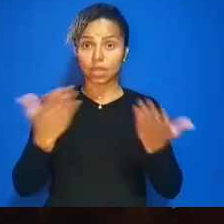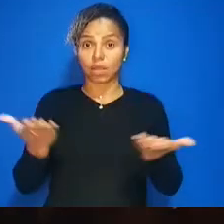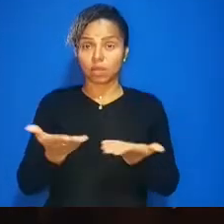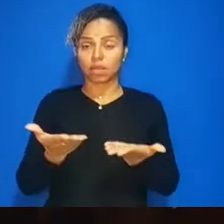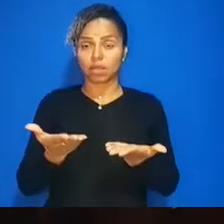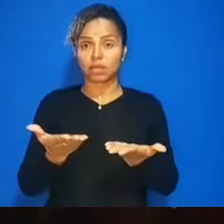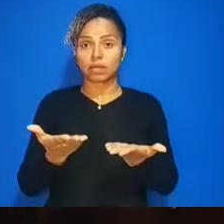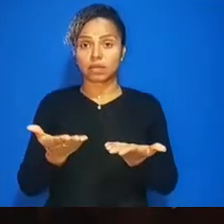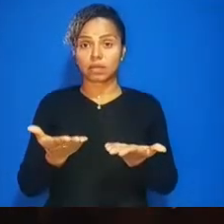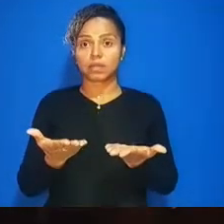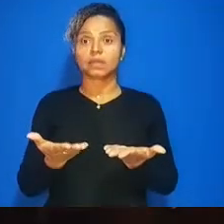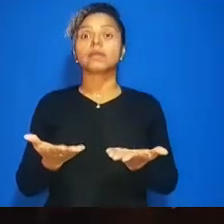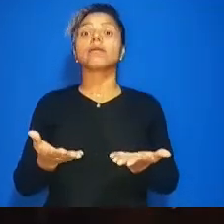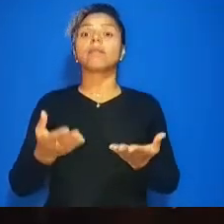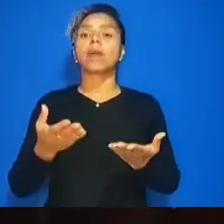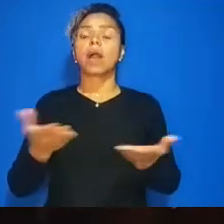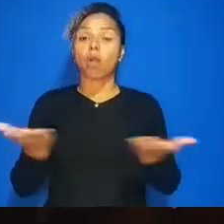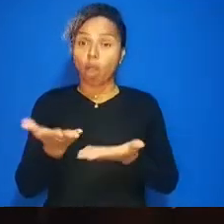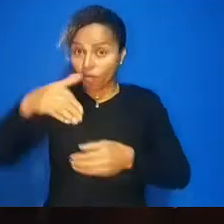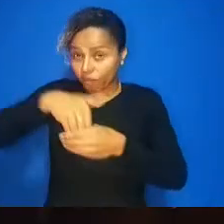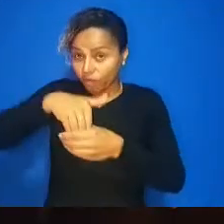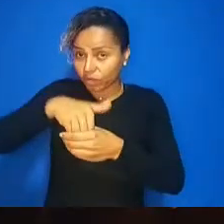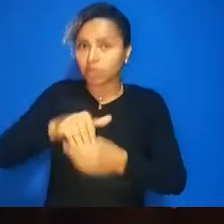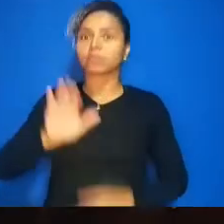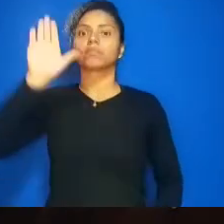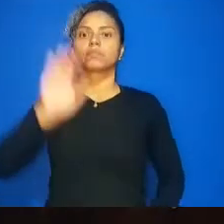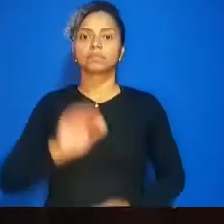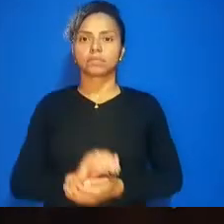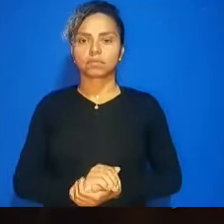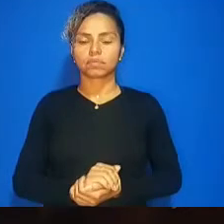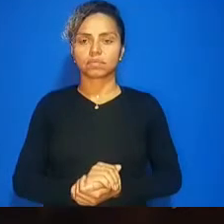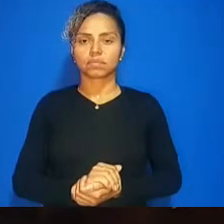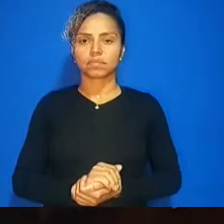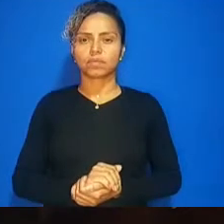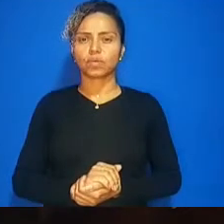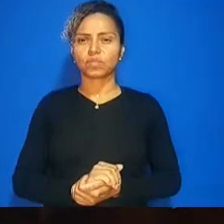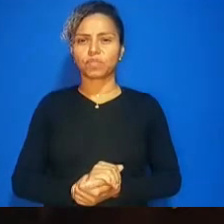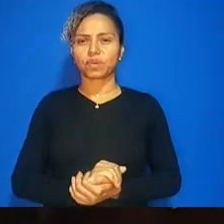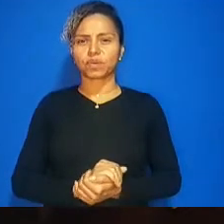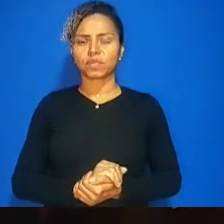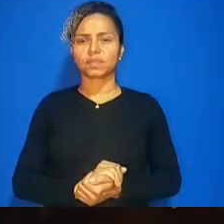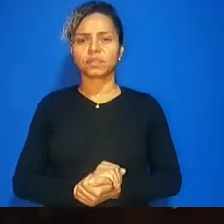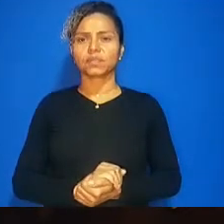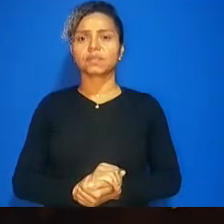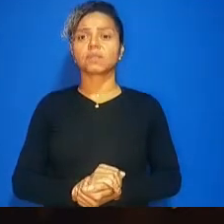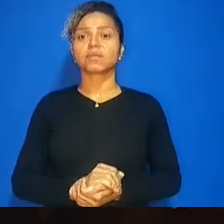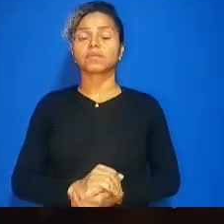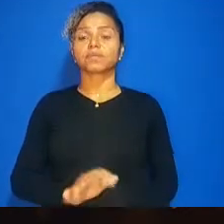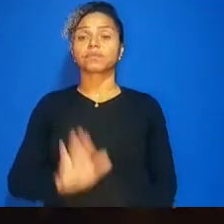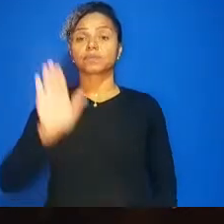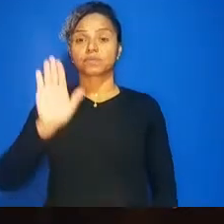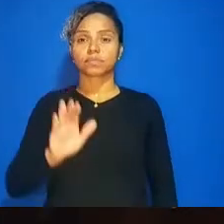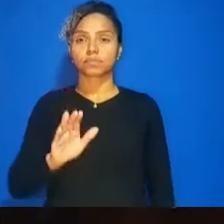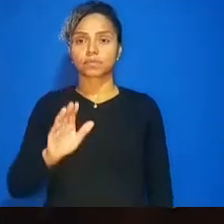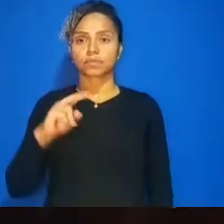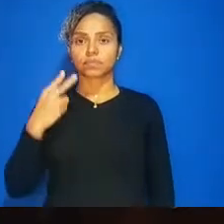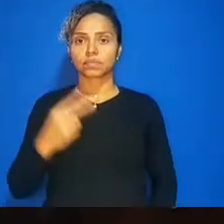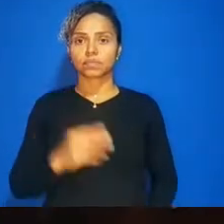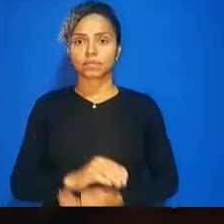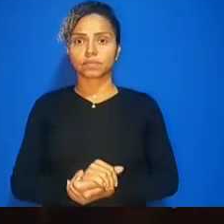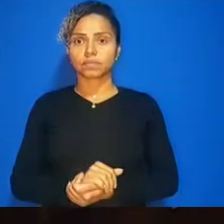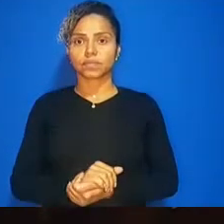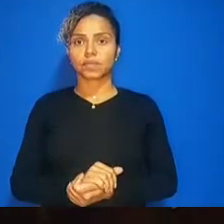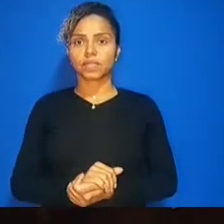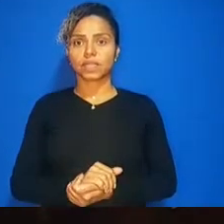encontra-se em votação pela ordem presidente pela ordem vereador está em votação espera